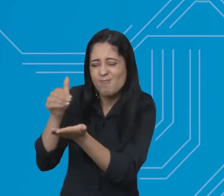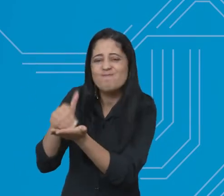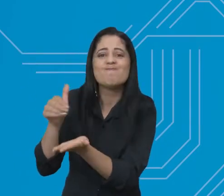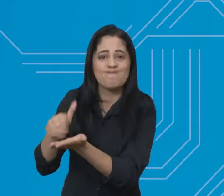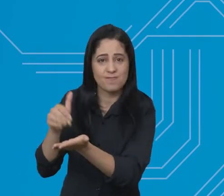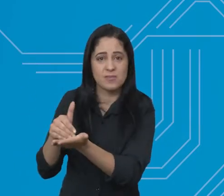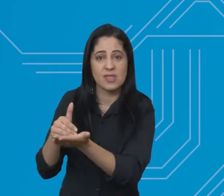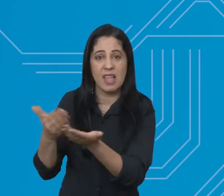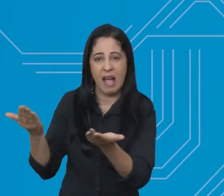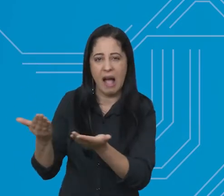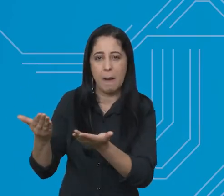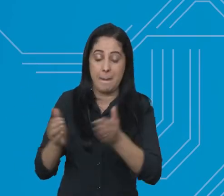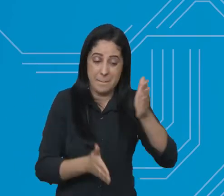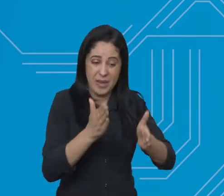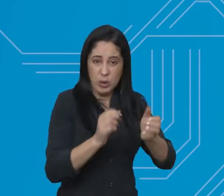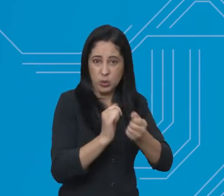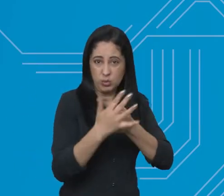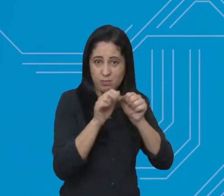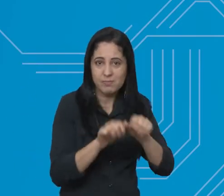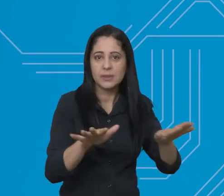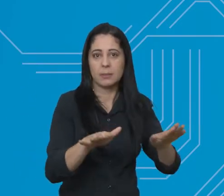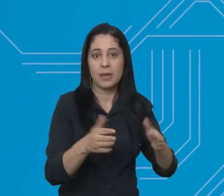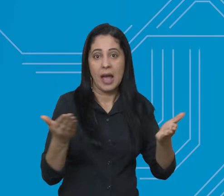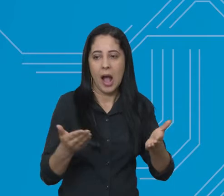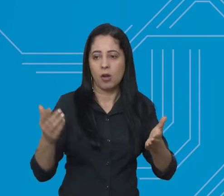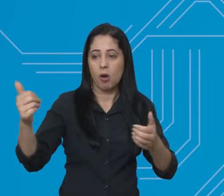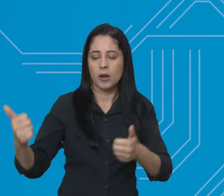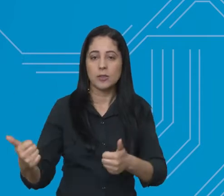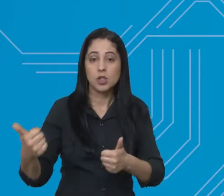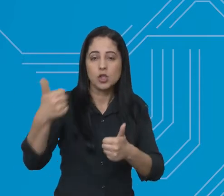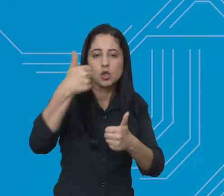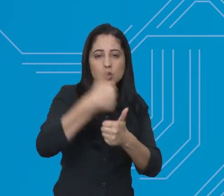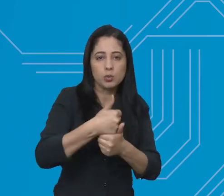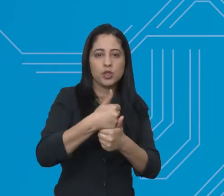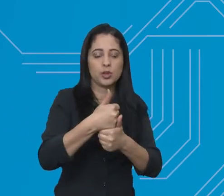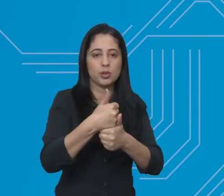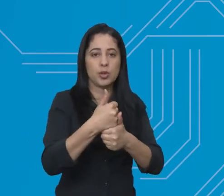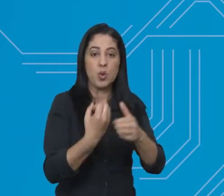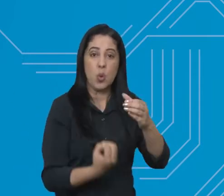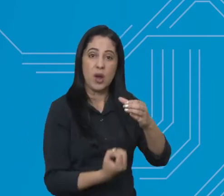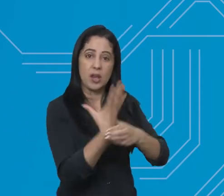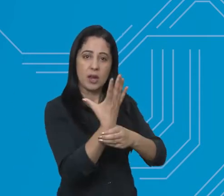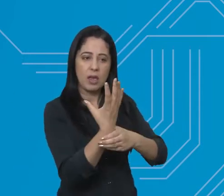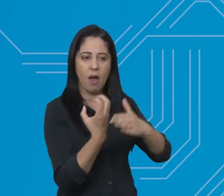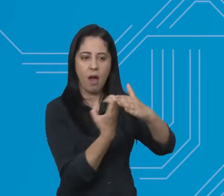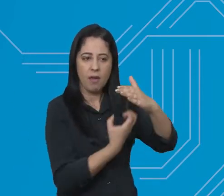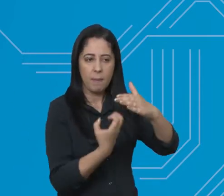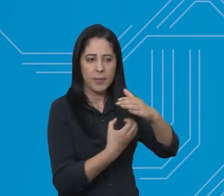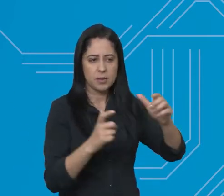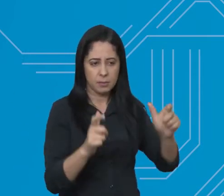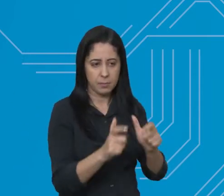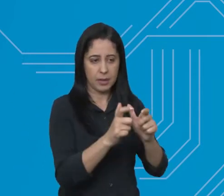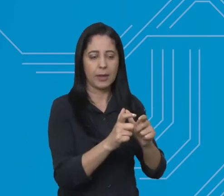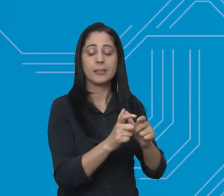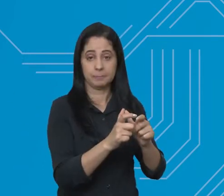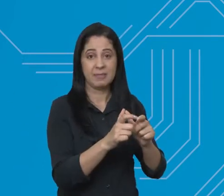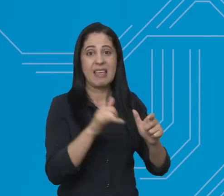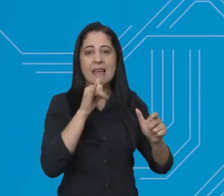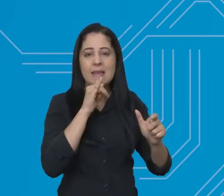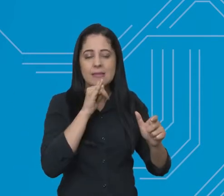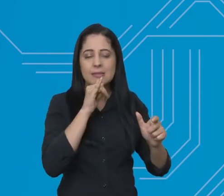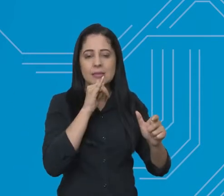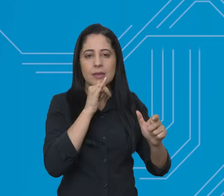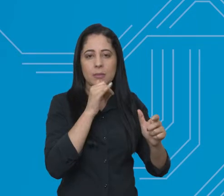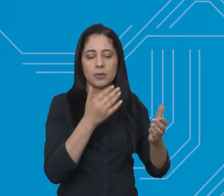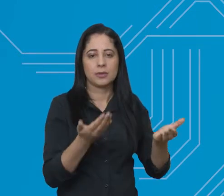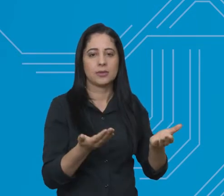acabou perdendo o emprego, principalmente durante a pandemia, foi a aposta no empreendedorismo. Muita gente, por exemplo,